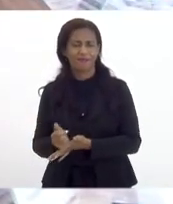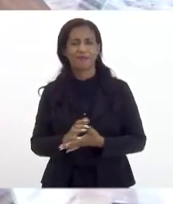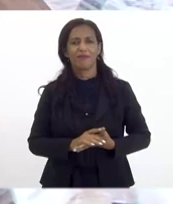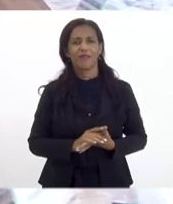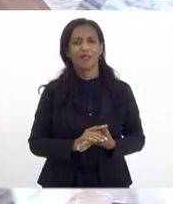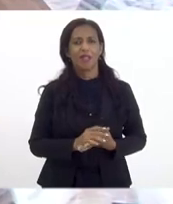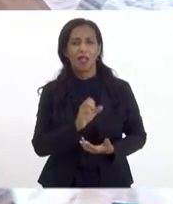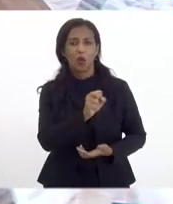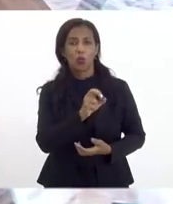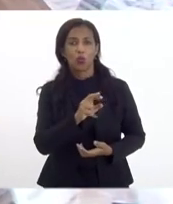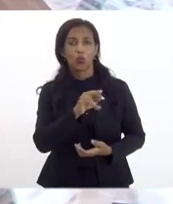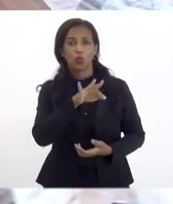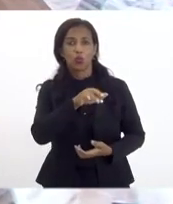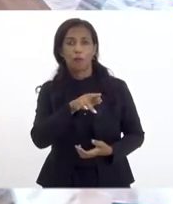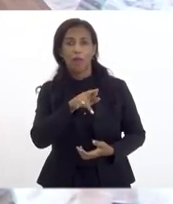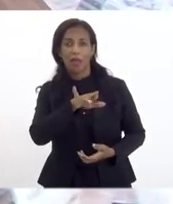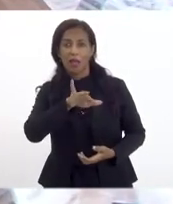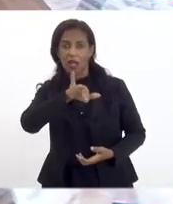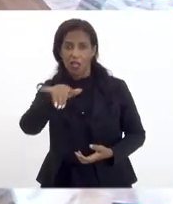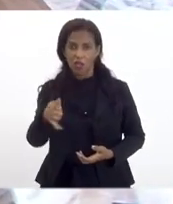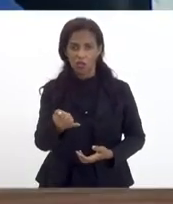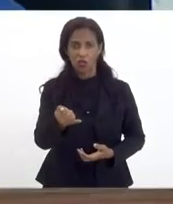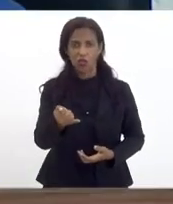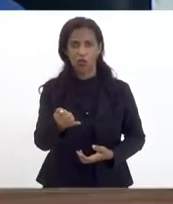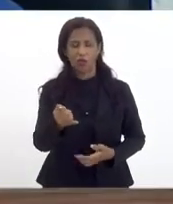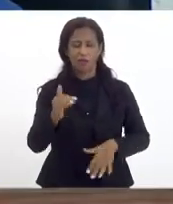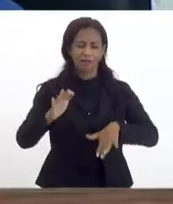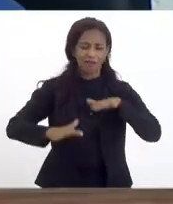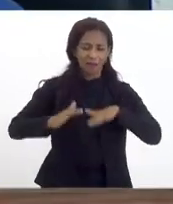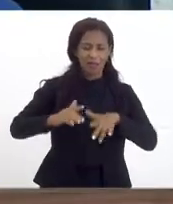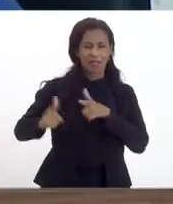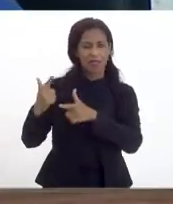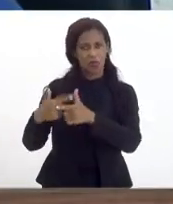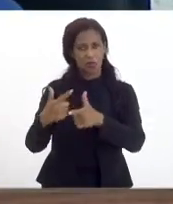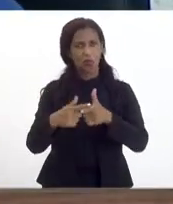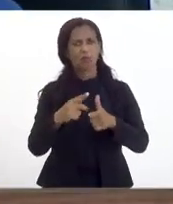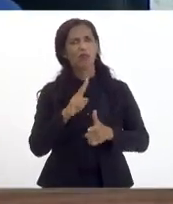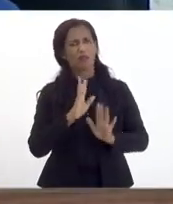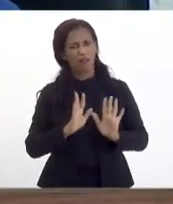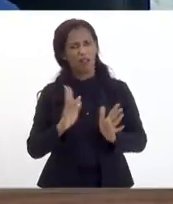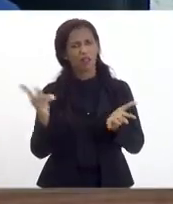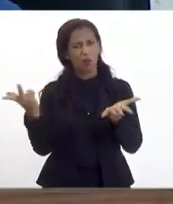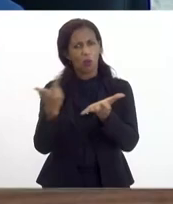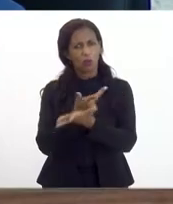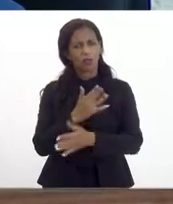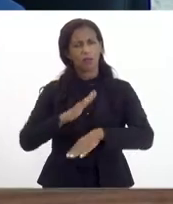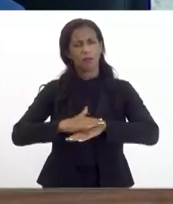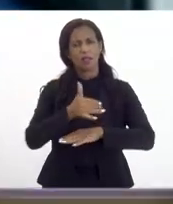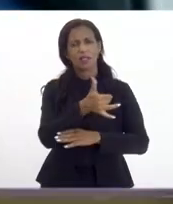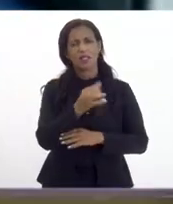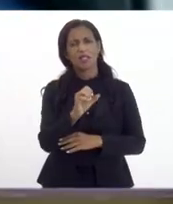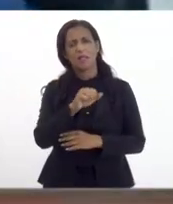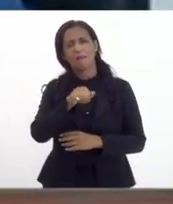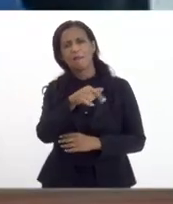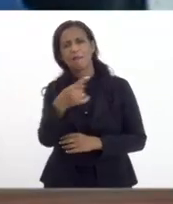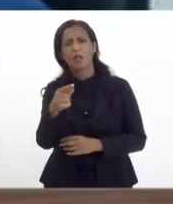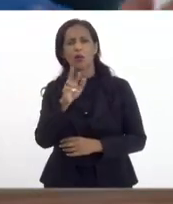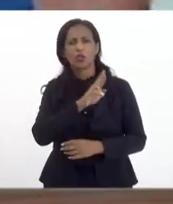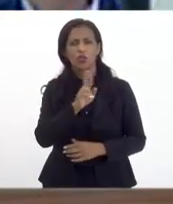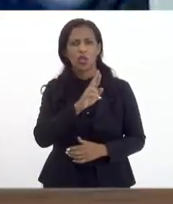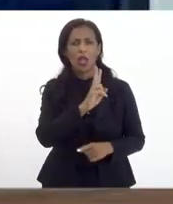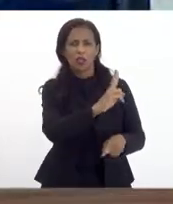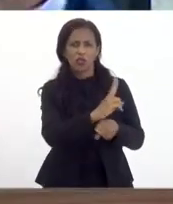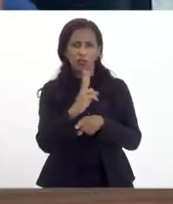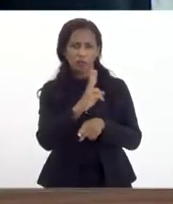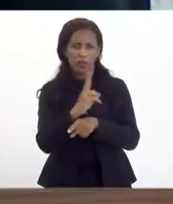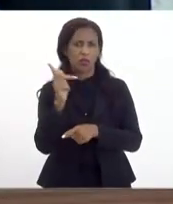apesar de alguns percalços vem acontecendo já foram concedidos mais de 100 milhões de reais de empréstimos e a gente acredita